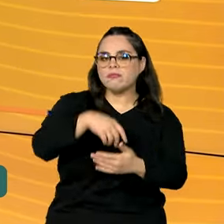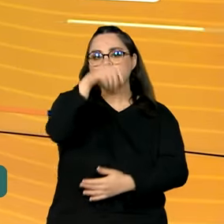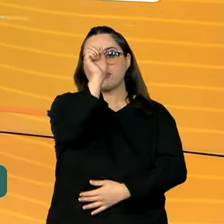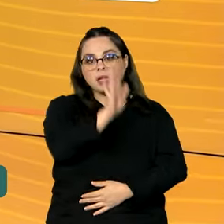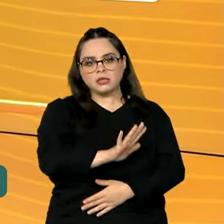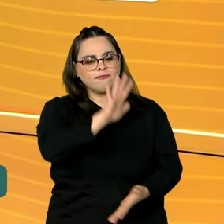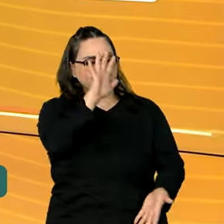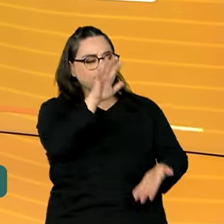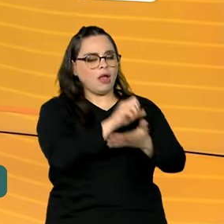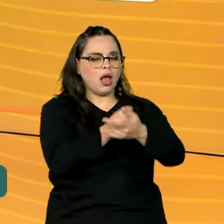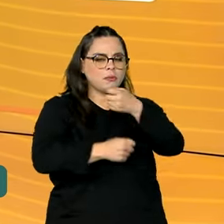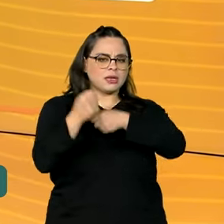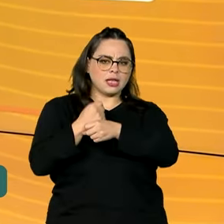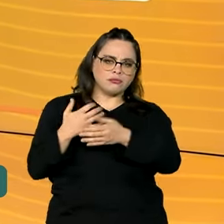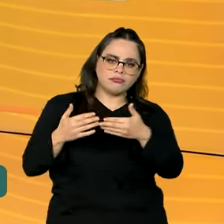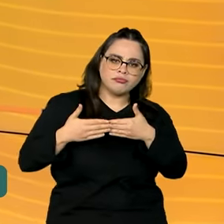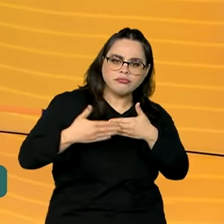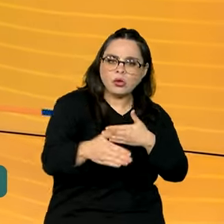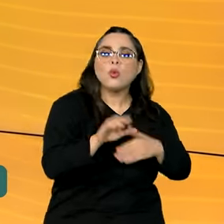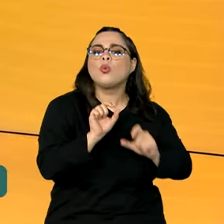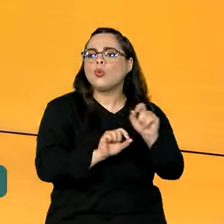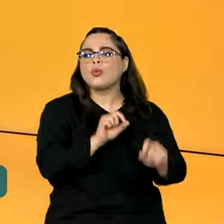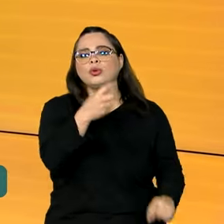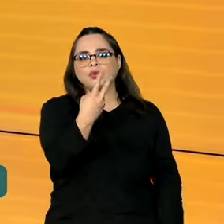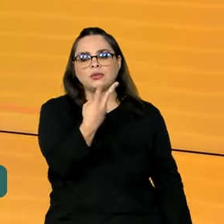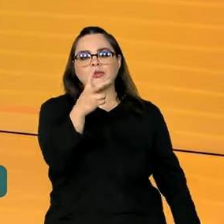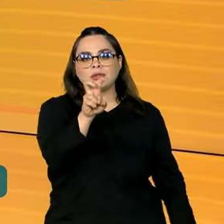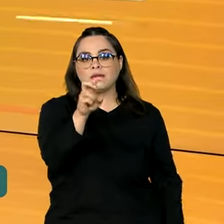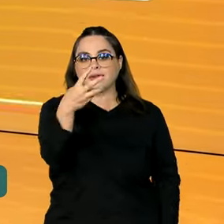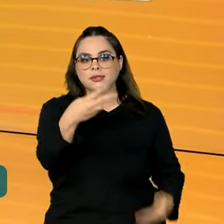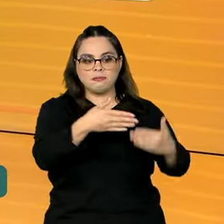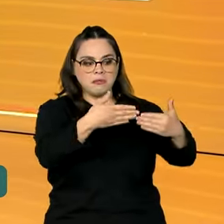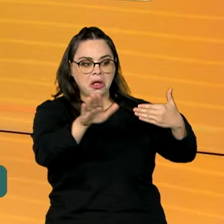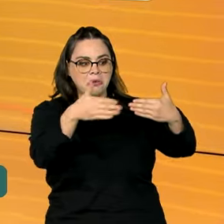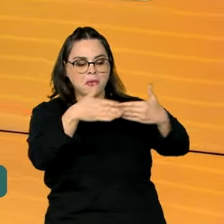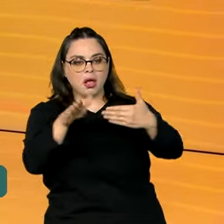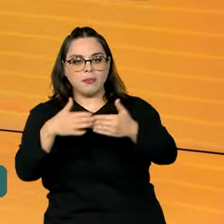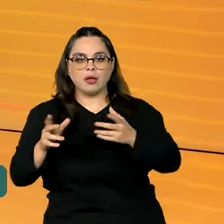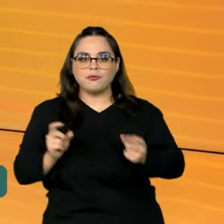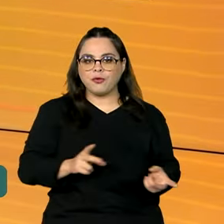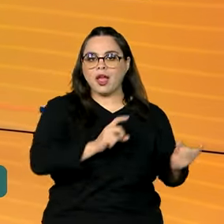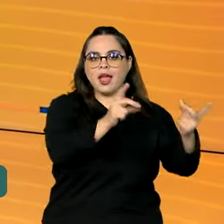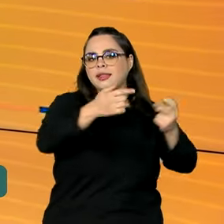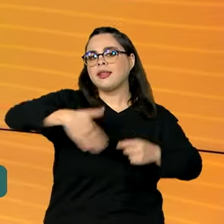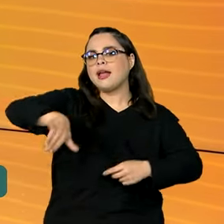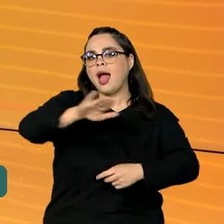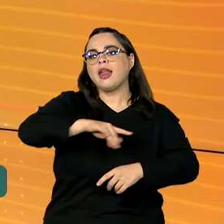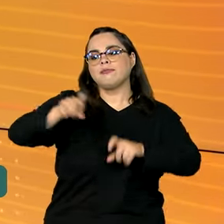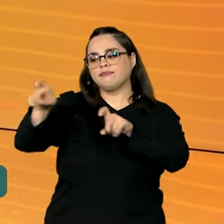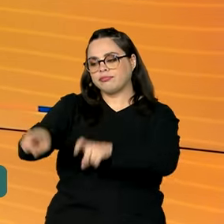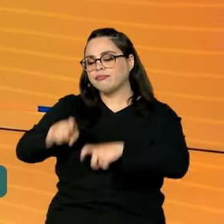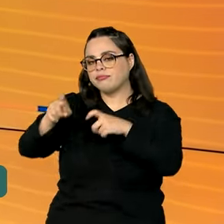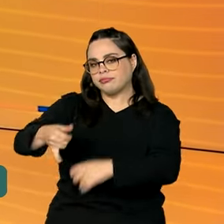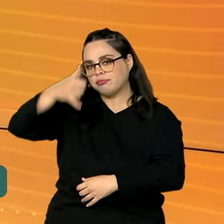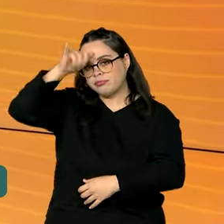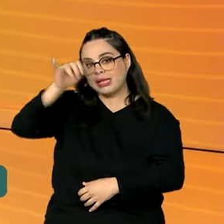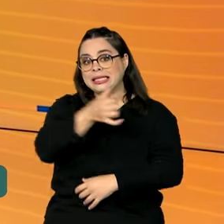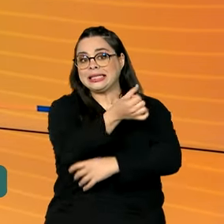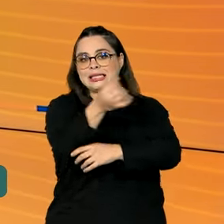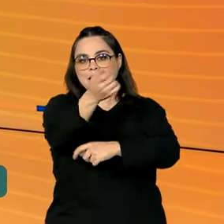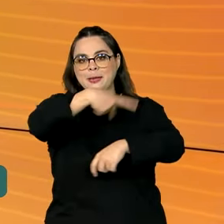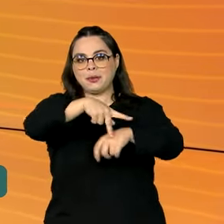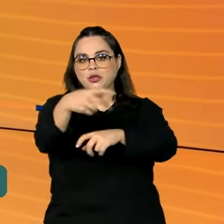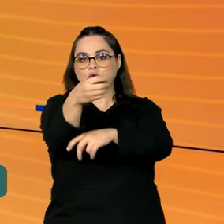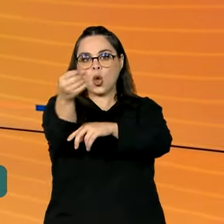Brasil registrou 253 aberturas de mercado para produtos do agronegócio em 60 países. O